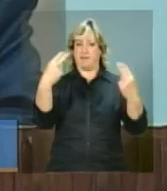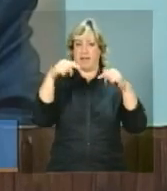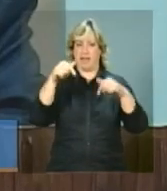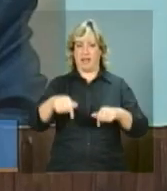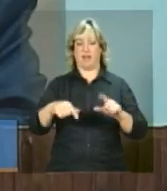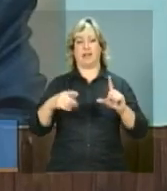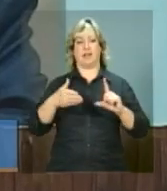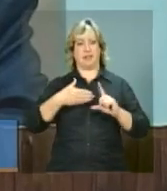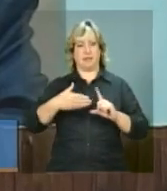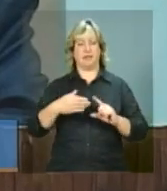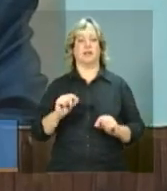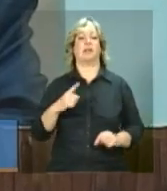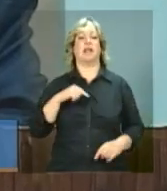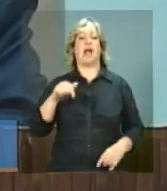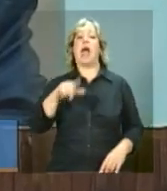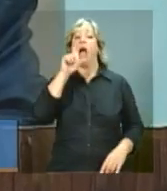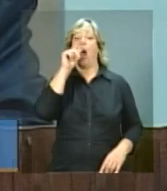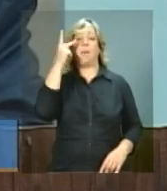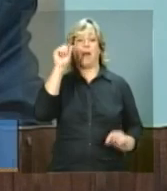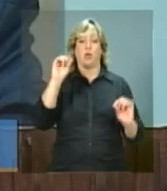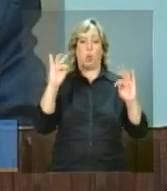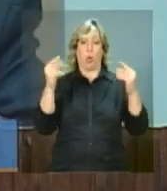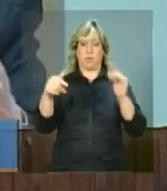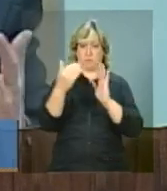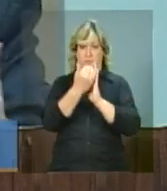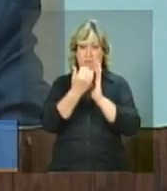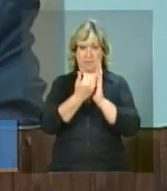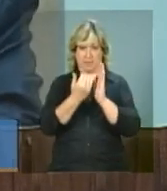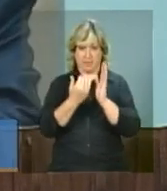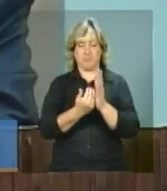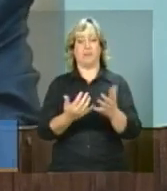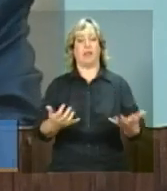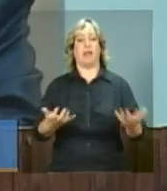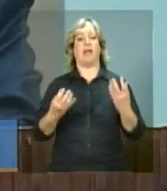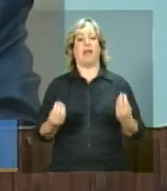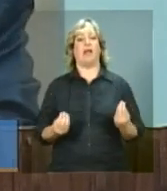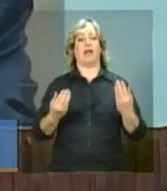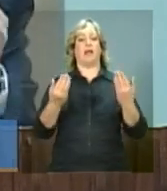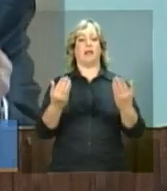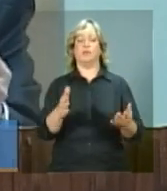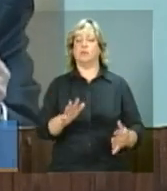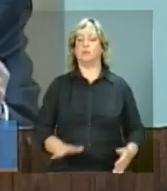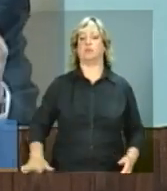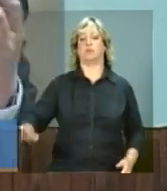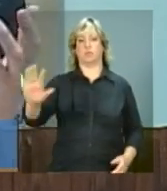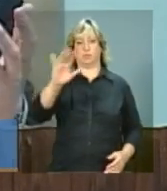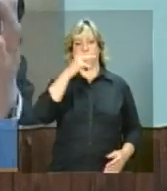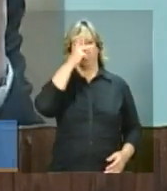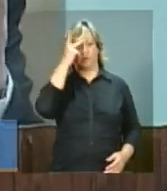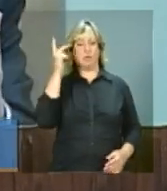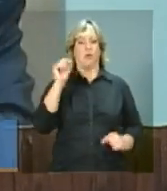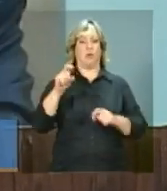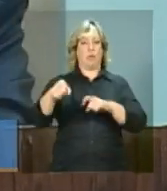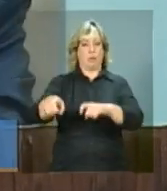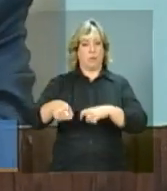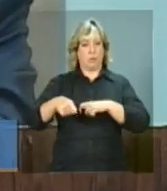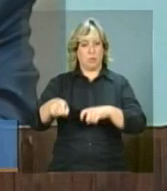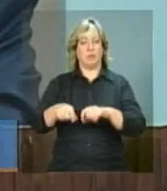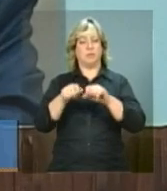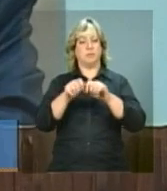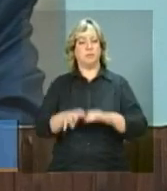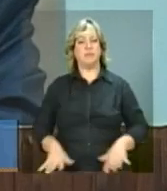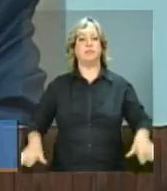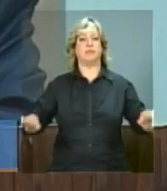O Água para Todos pretende garantir a universalização do acesso à água para as populações rurais dispersas,